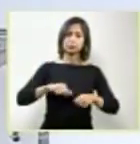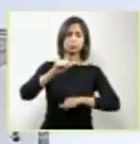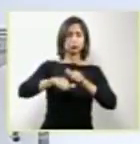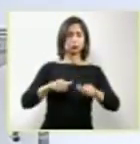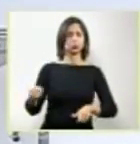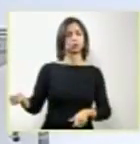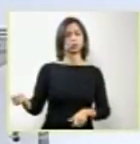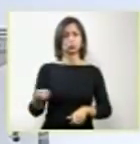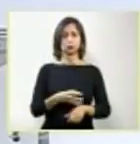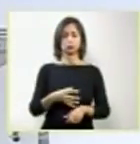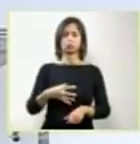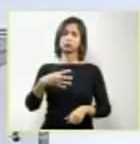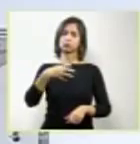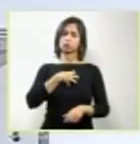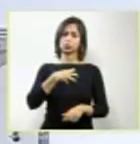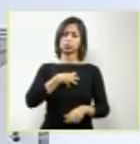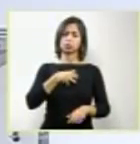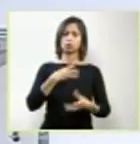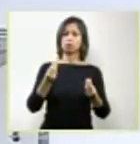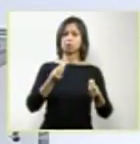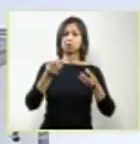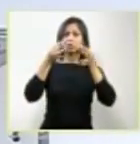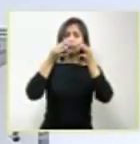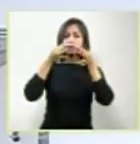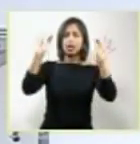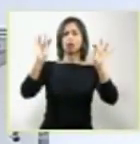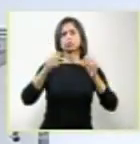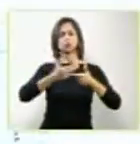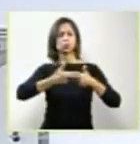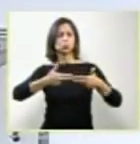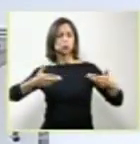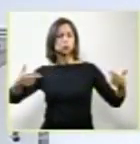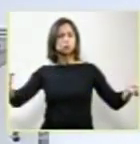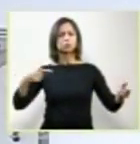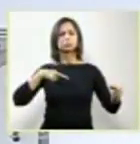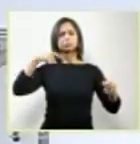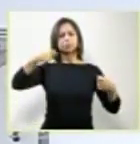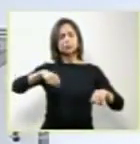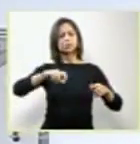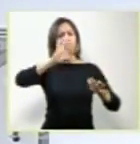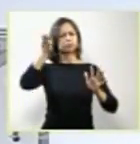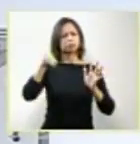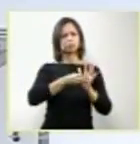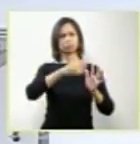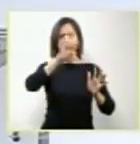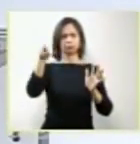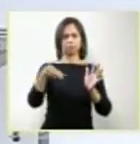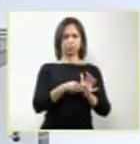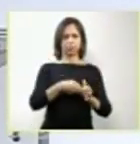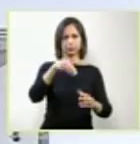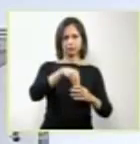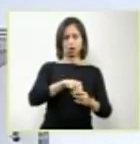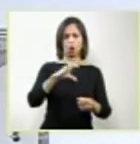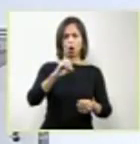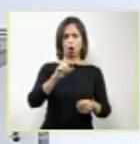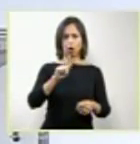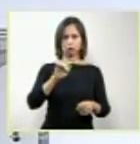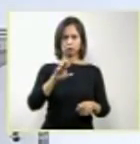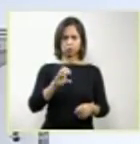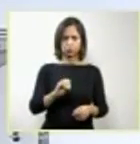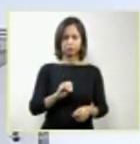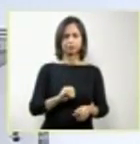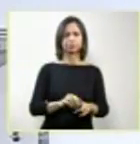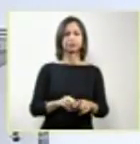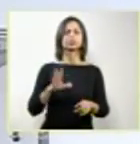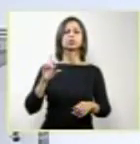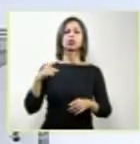incorporação tecnológica, de toda mudança que nós estamos observando nos últimos dias e nos